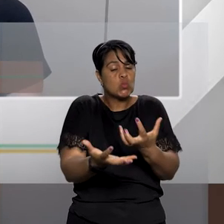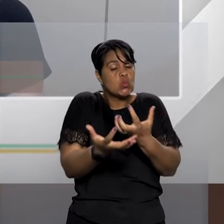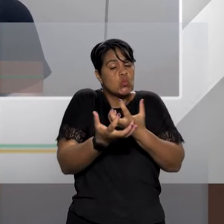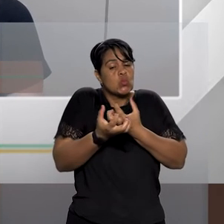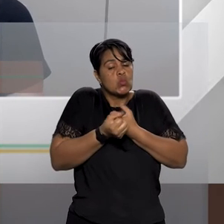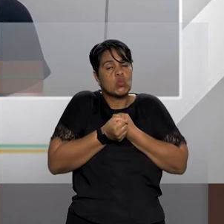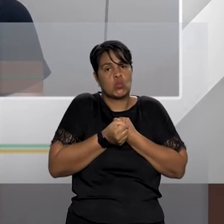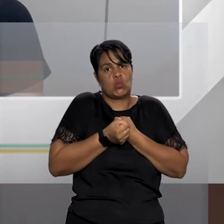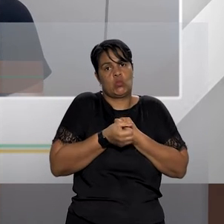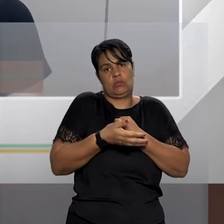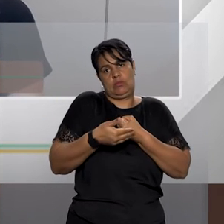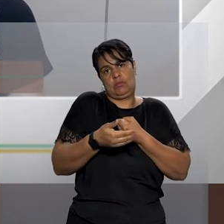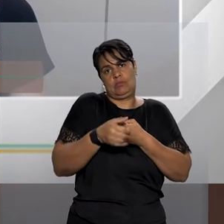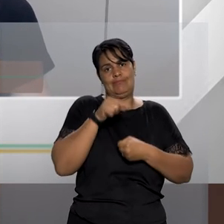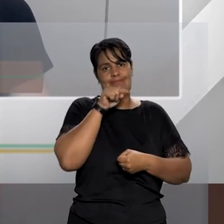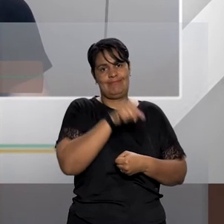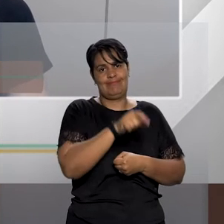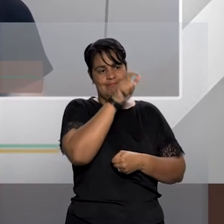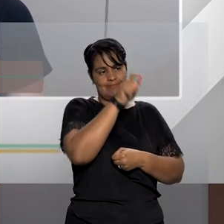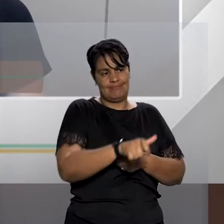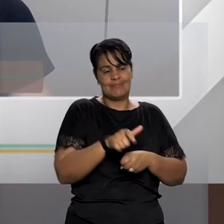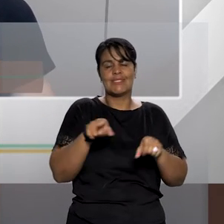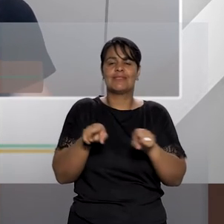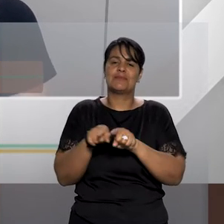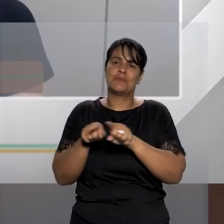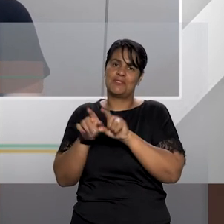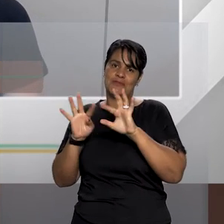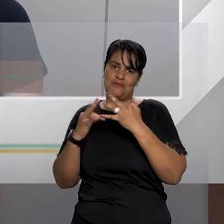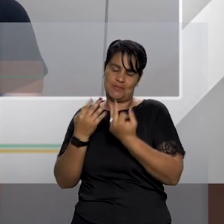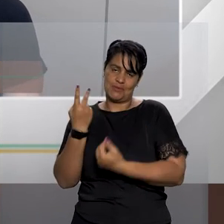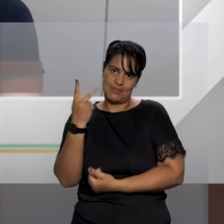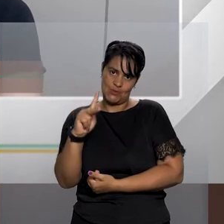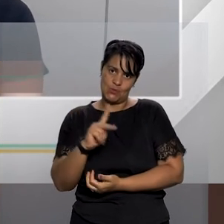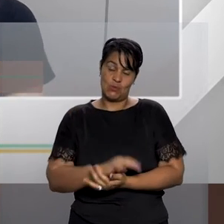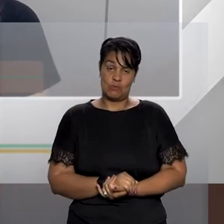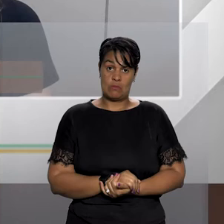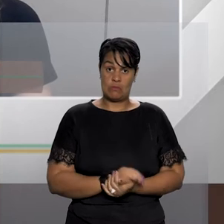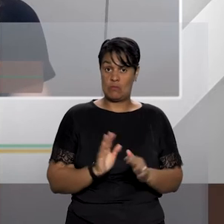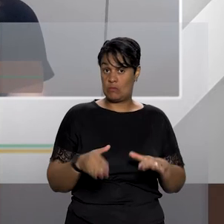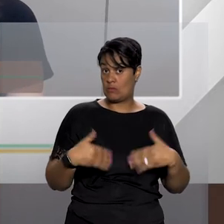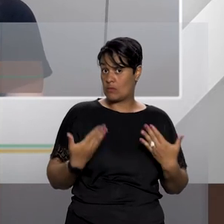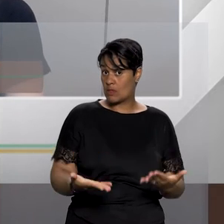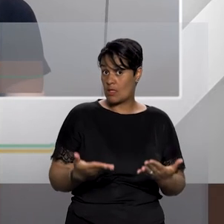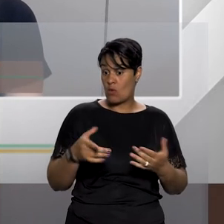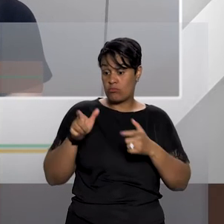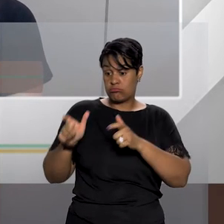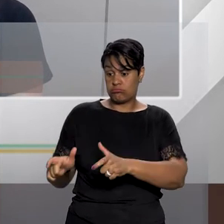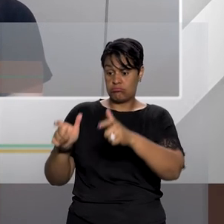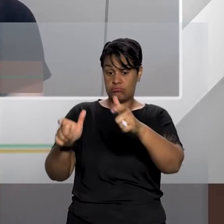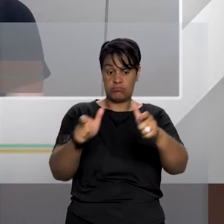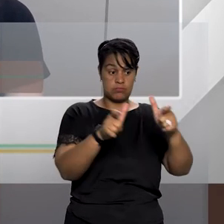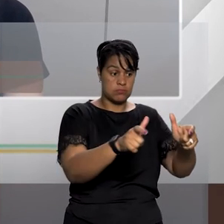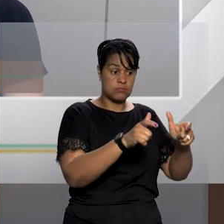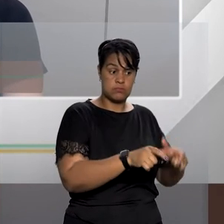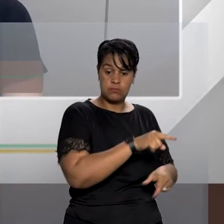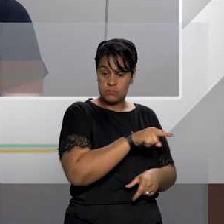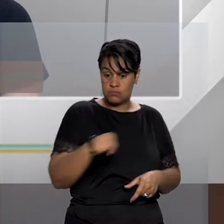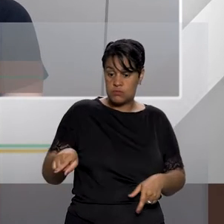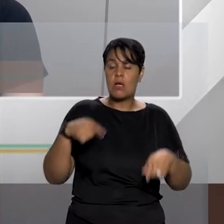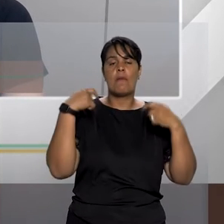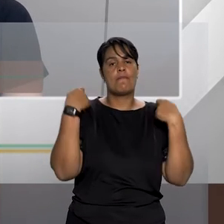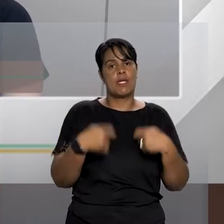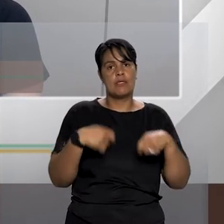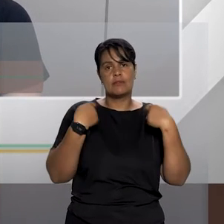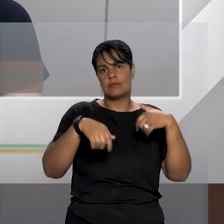vítima e dos seus familiares e portanto essas unidades judiciais precisam responder a essas condições